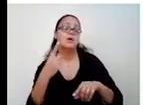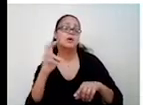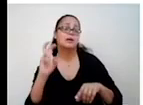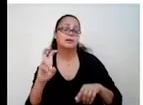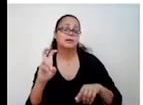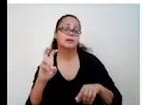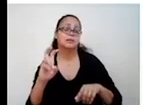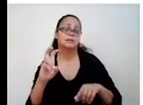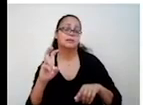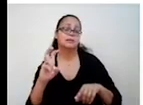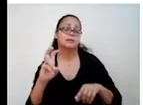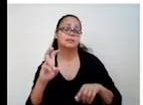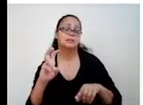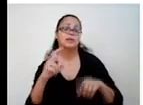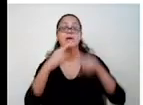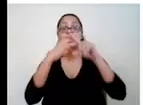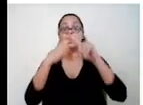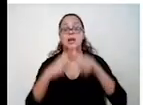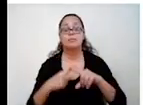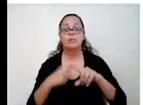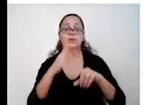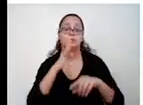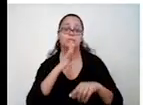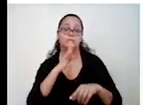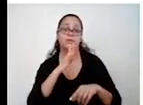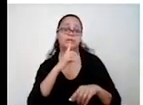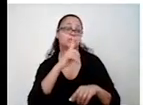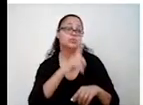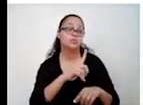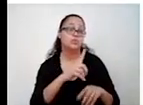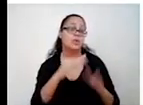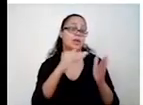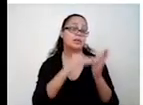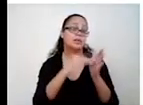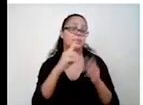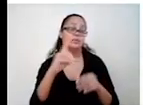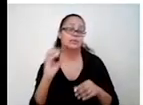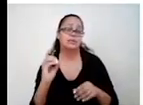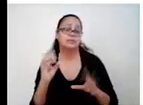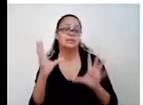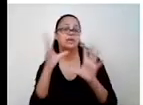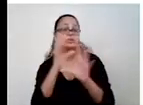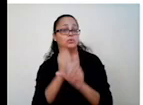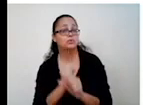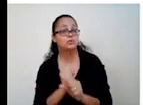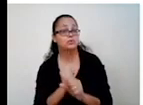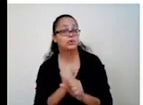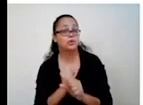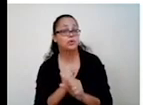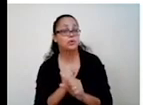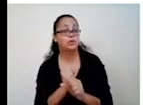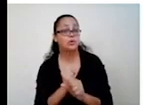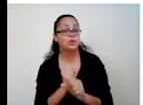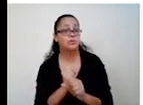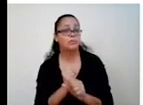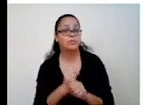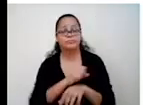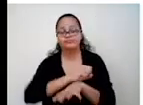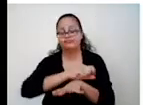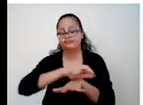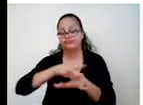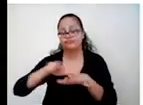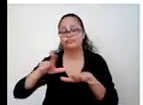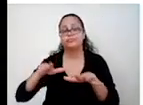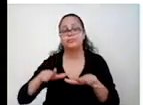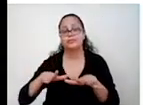Não tem muito na tabuada que a gente conhece do 1 ao 10, né? Agora, a soma tem bastante, né? 1 mais